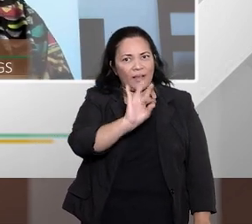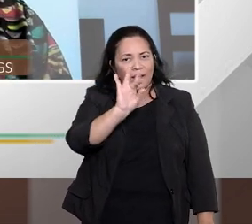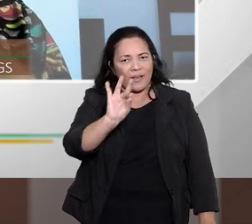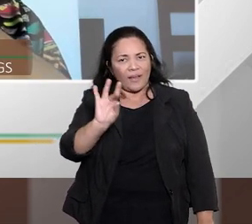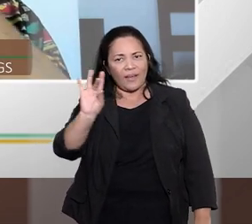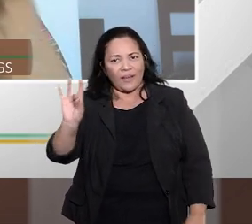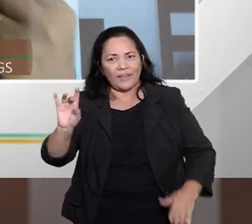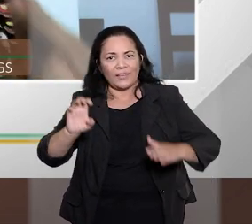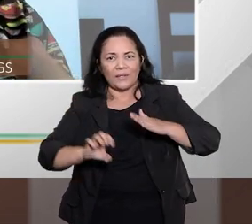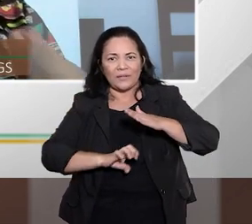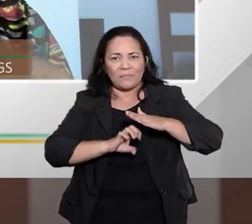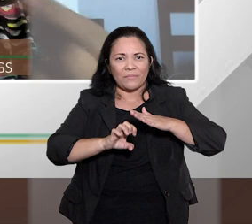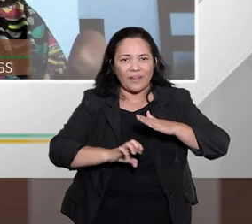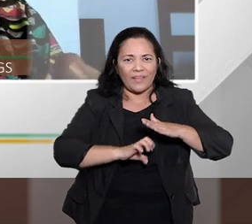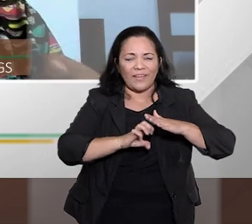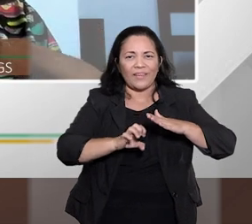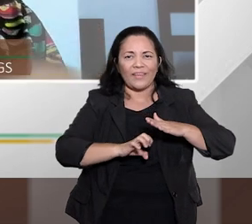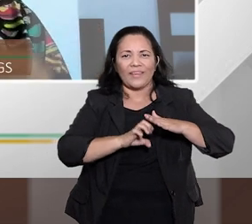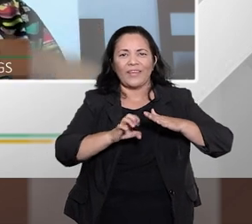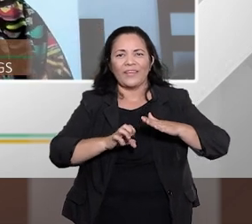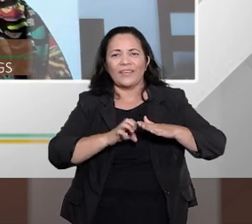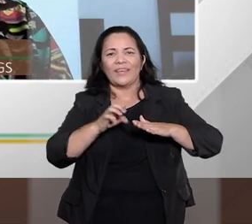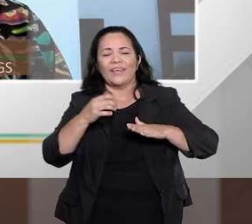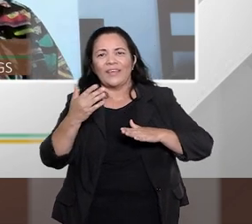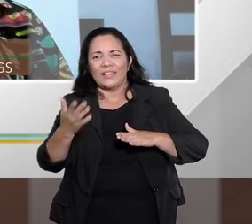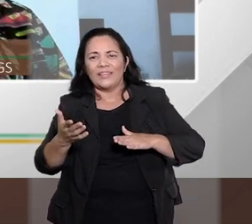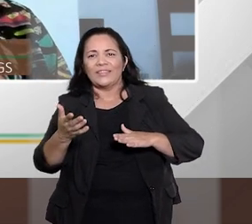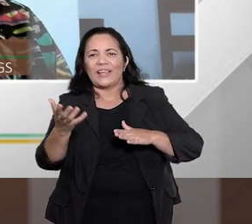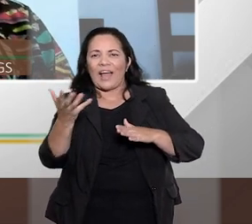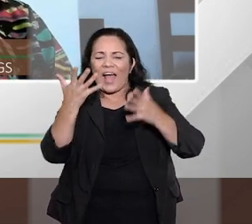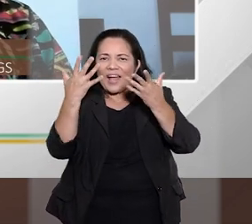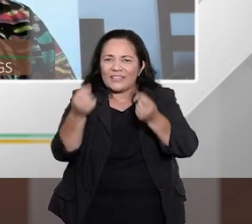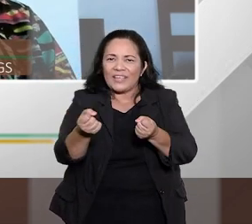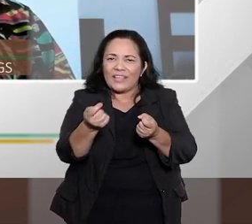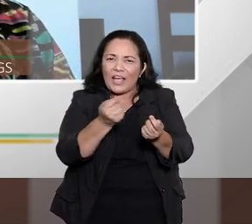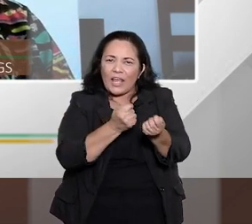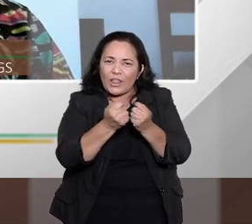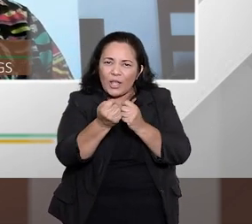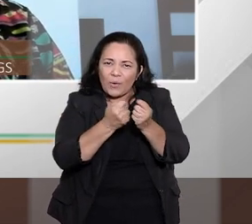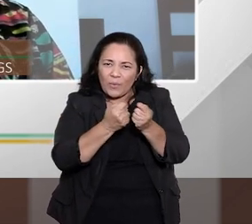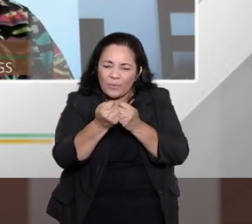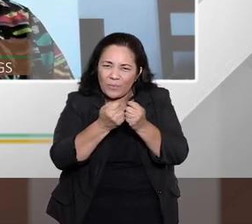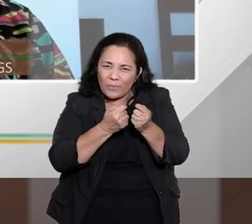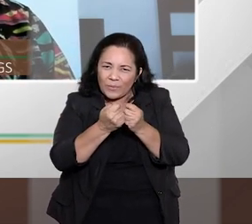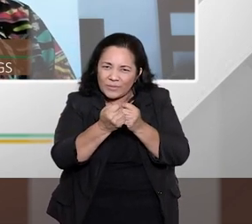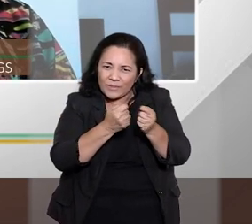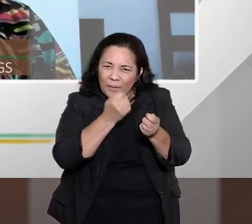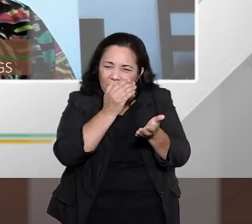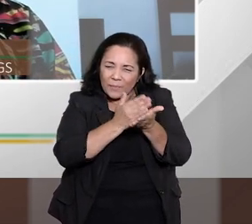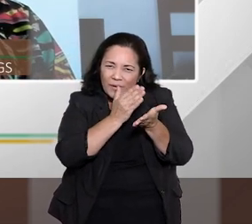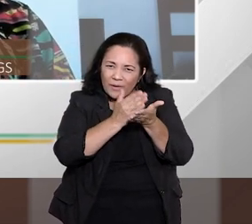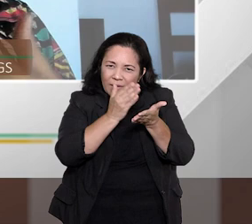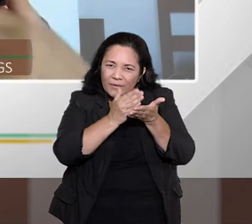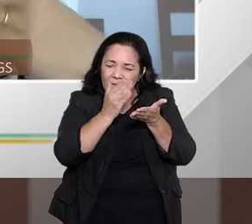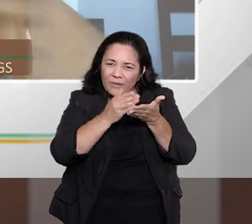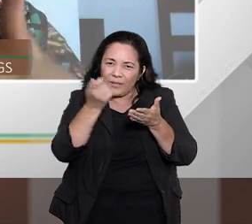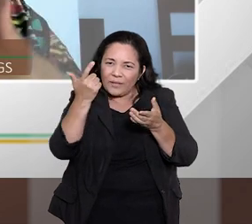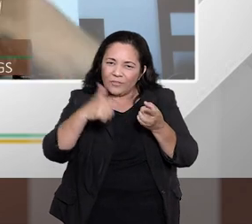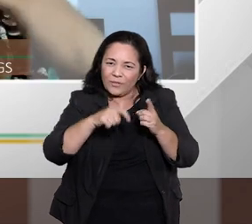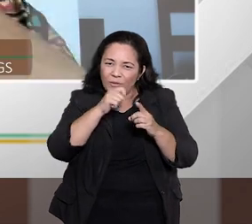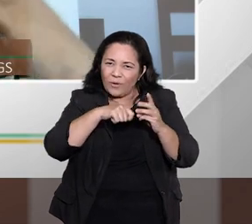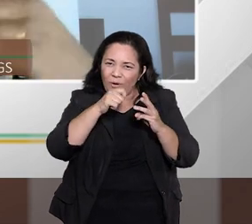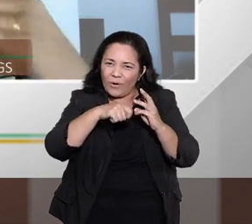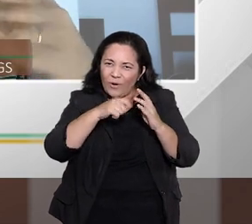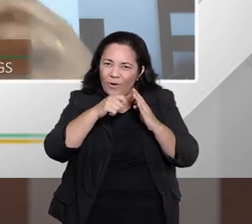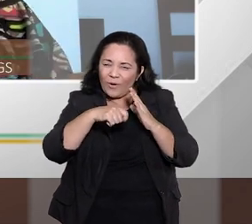renegociar uma repactuação, por exemplo, que está na lei, com o seu credor, a